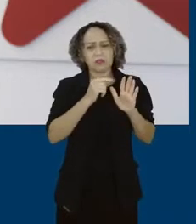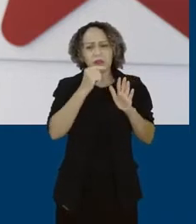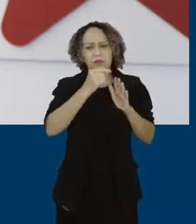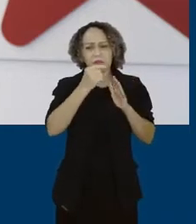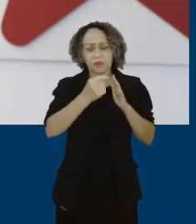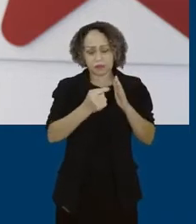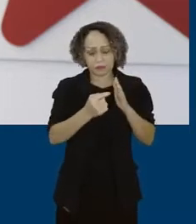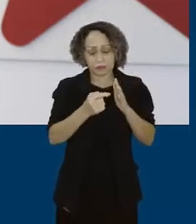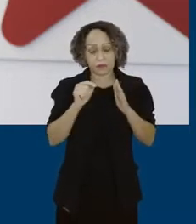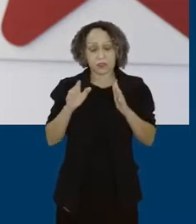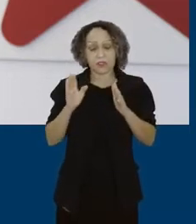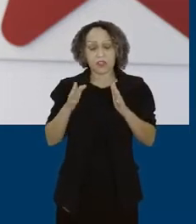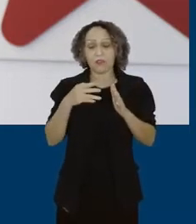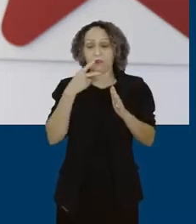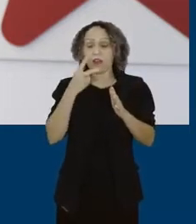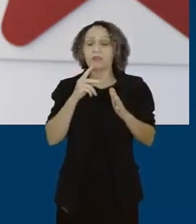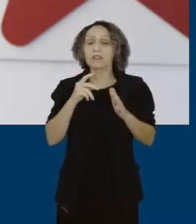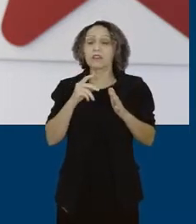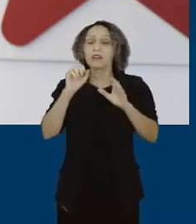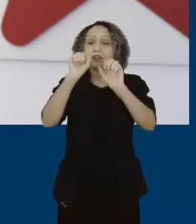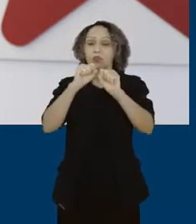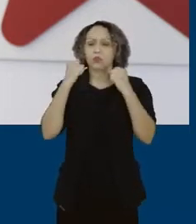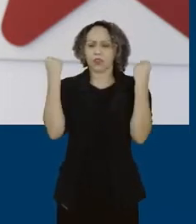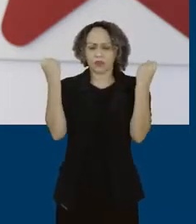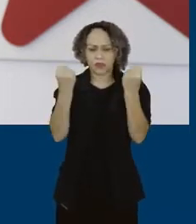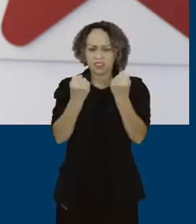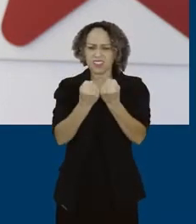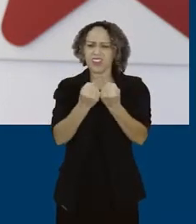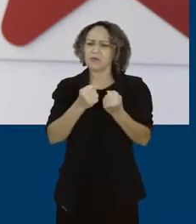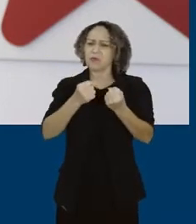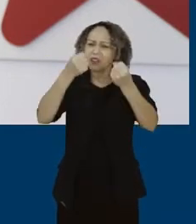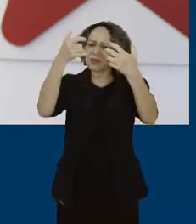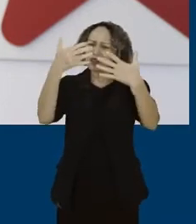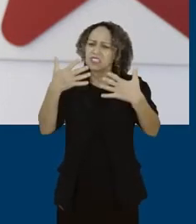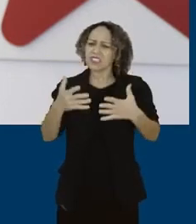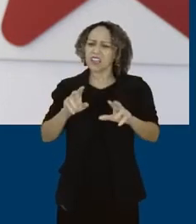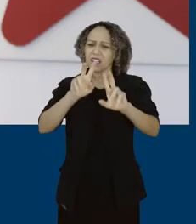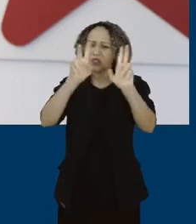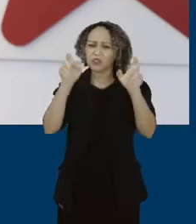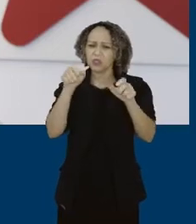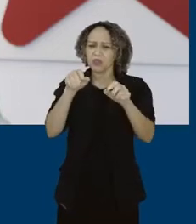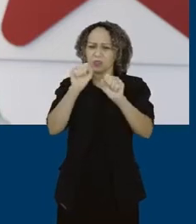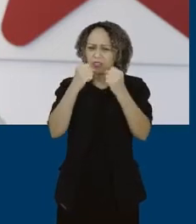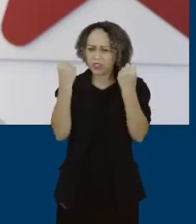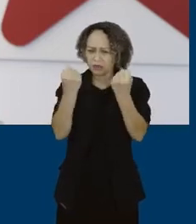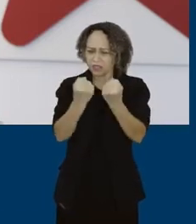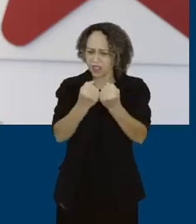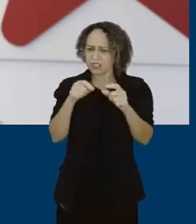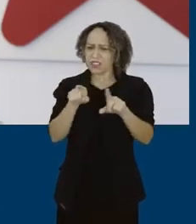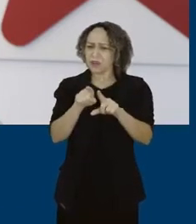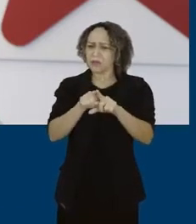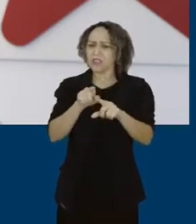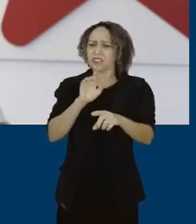realização do seminário. O pode falar um pouquinho sobre esse encontro, especialmente também das suas contribuições?